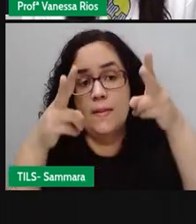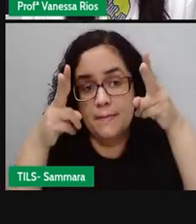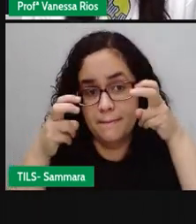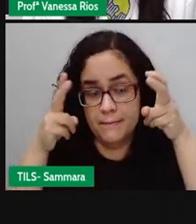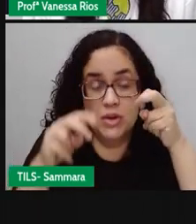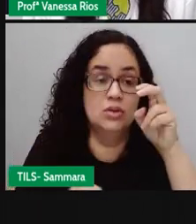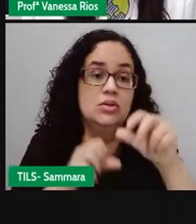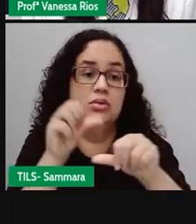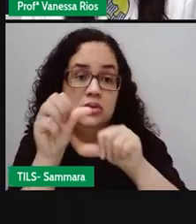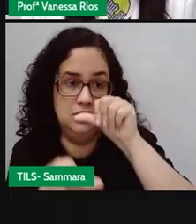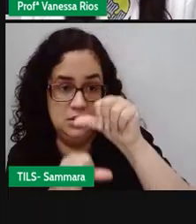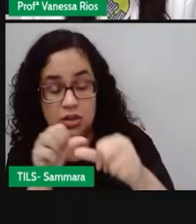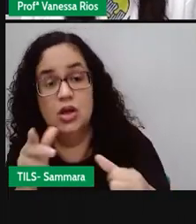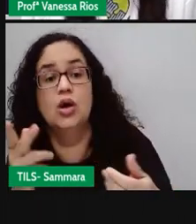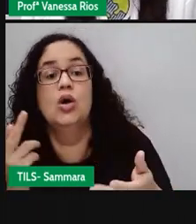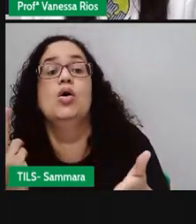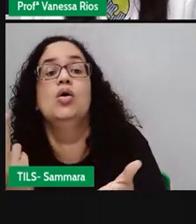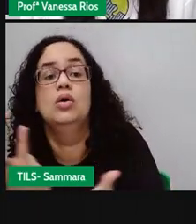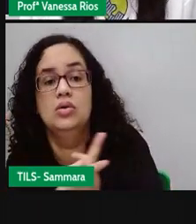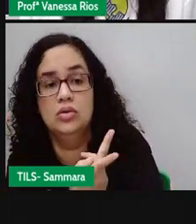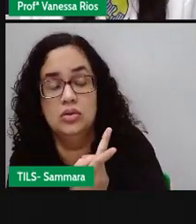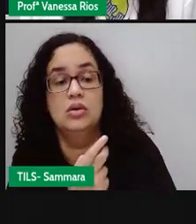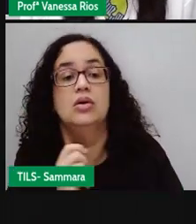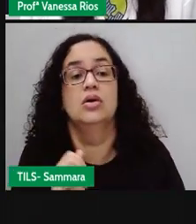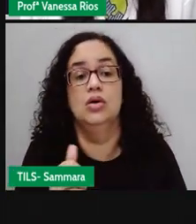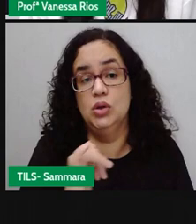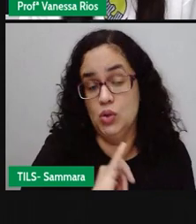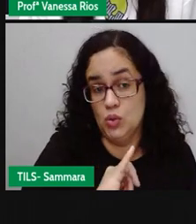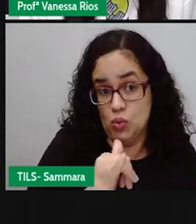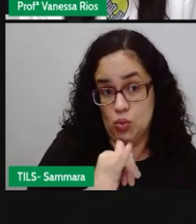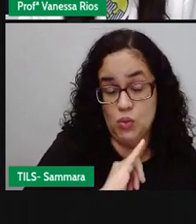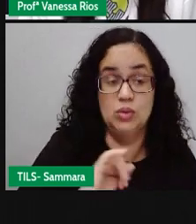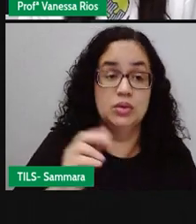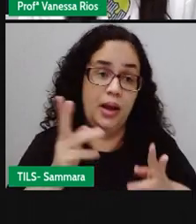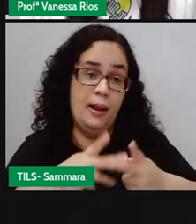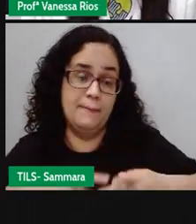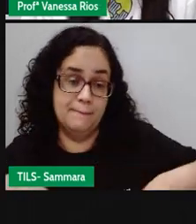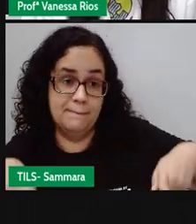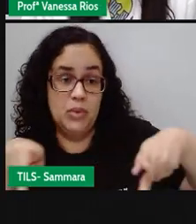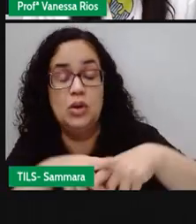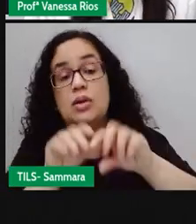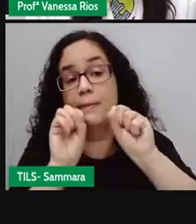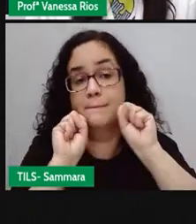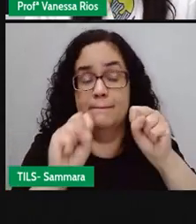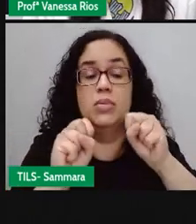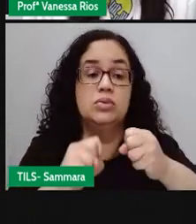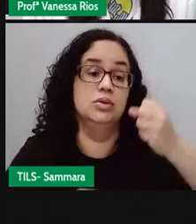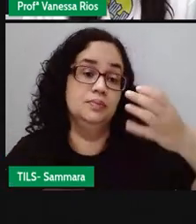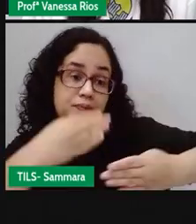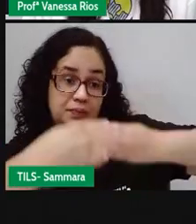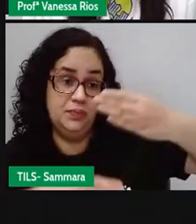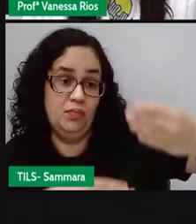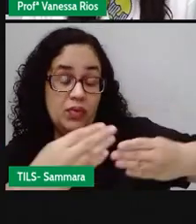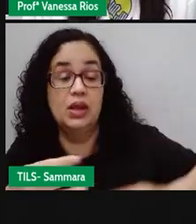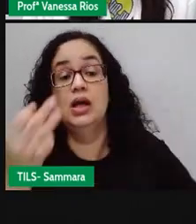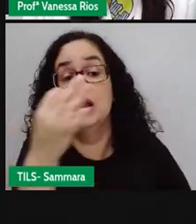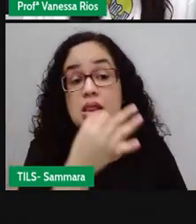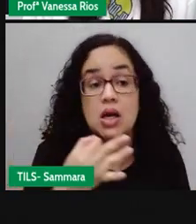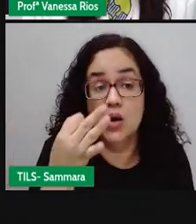variação acontece justamente por ser um conto popular e poder aí estar sendo passado através da oralidade,